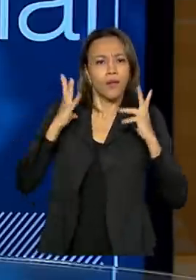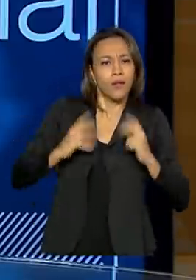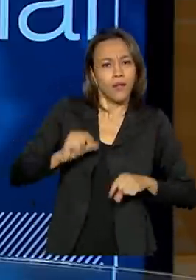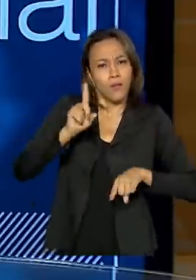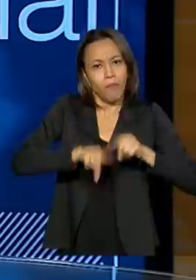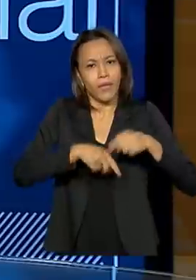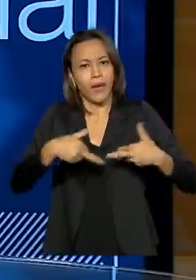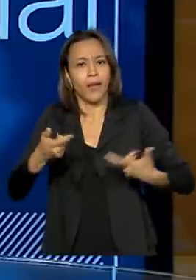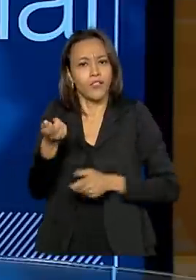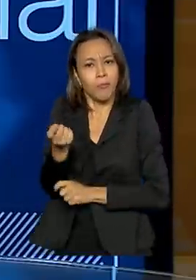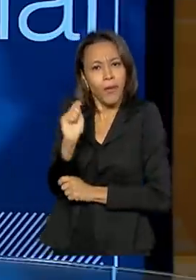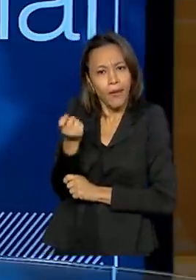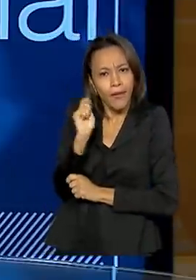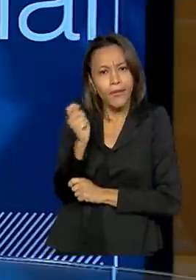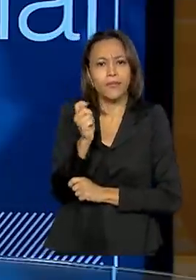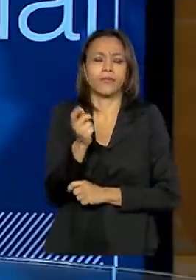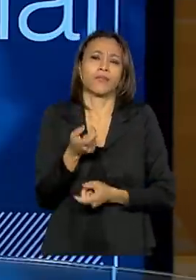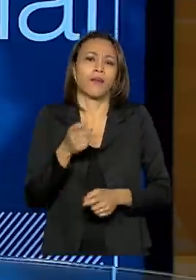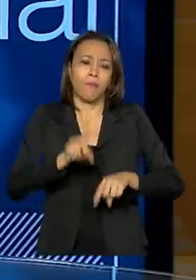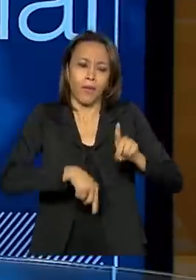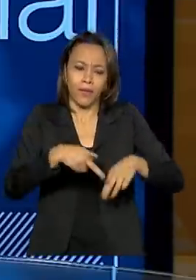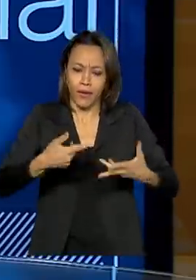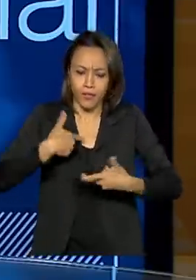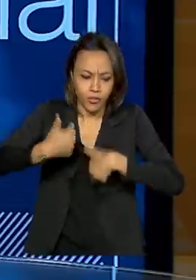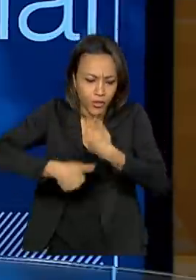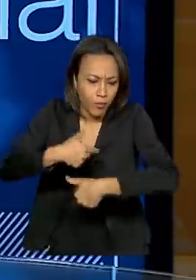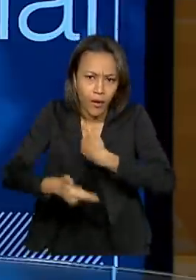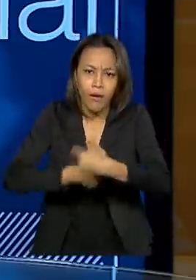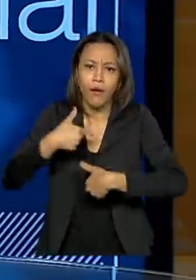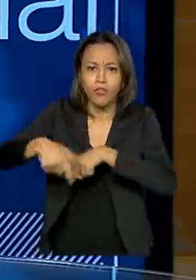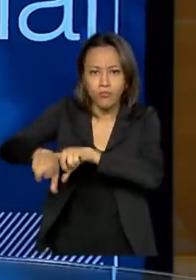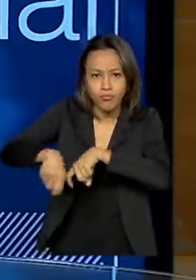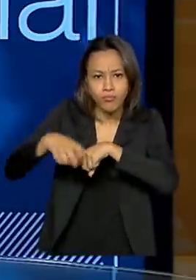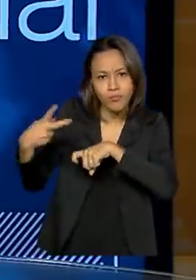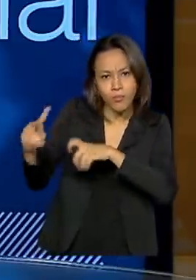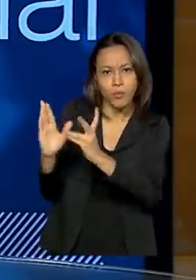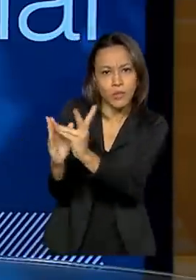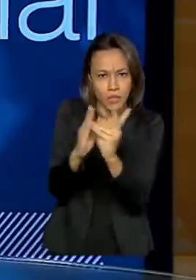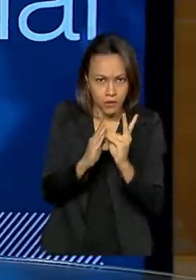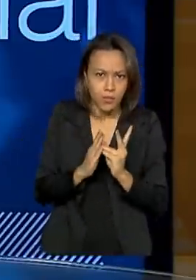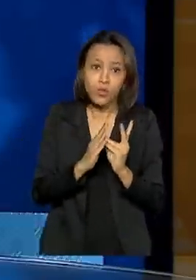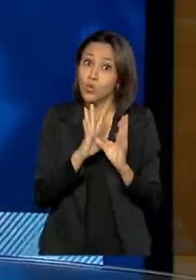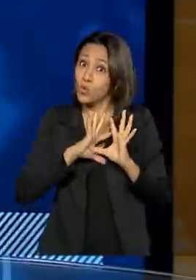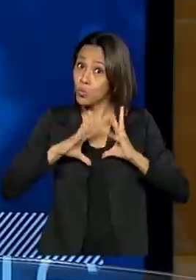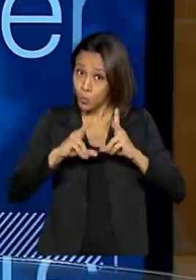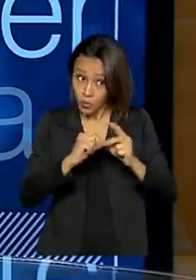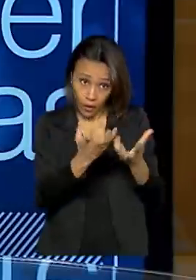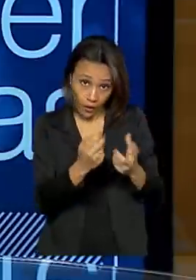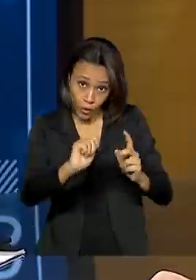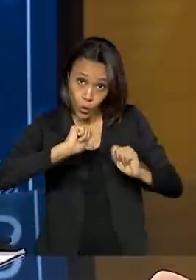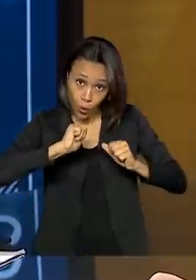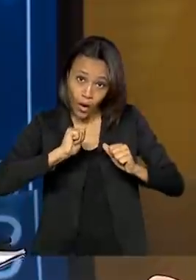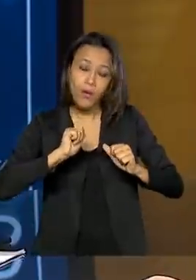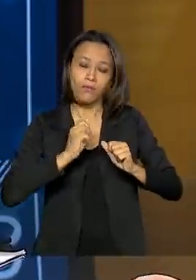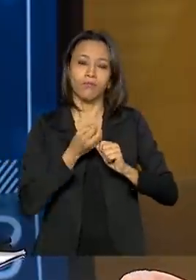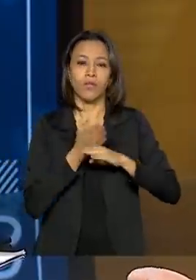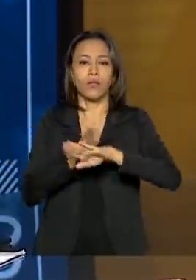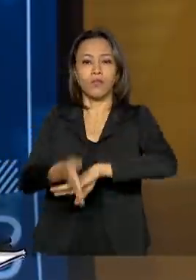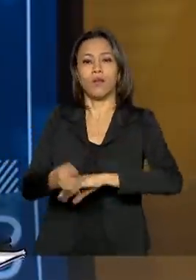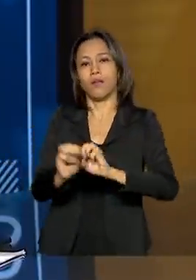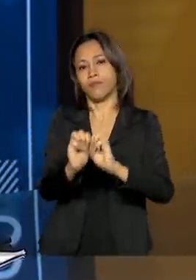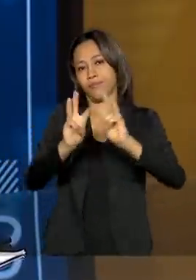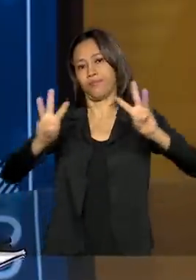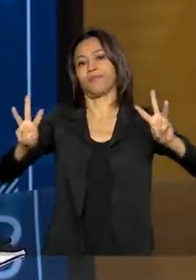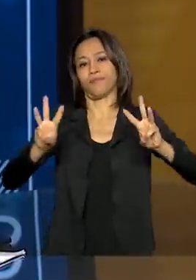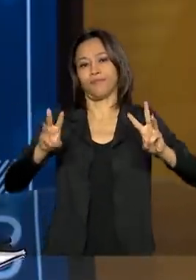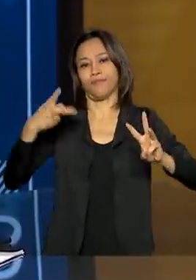materiais de pesca, ferramental para que os indígenas possam trabalhar também. Tudo isso e contas disponíveis no site da FUNAI. Em relação aos